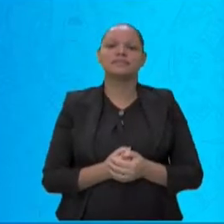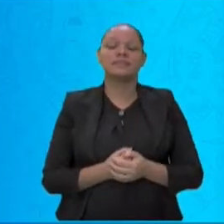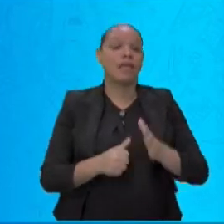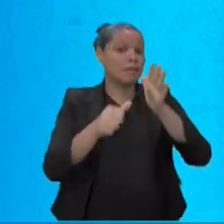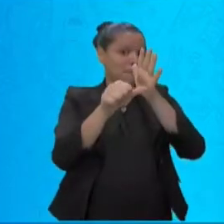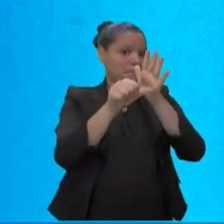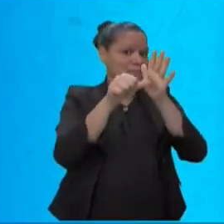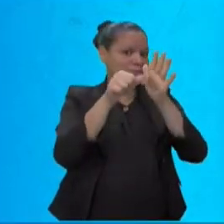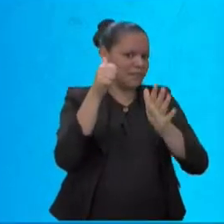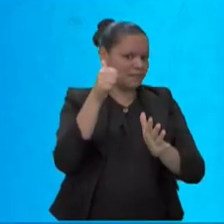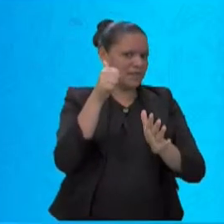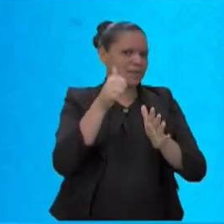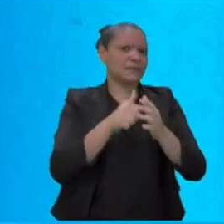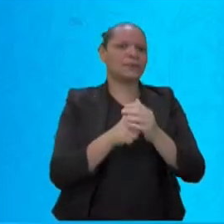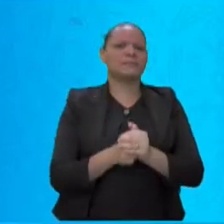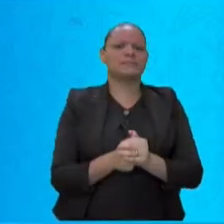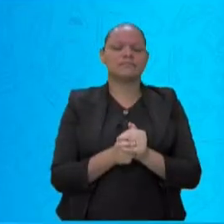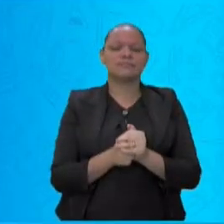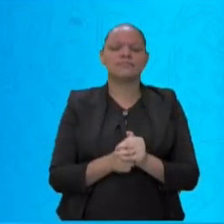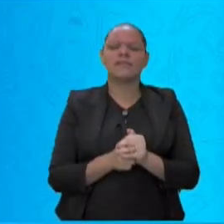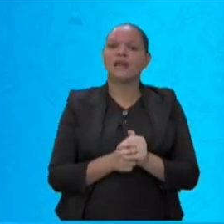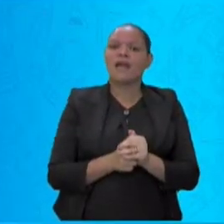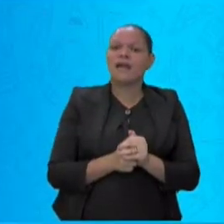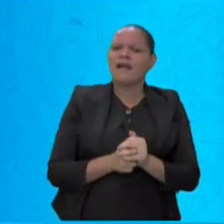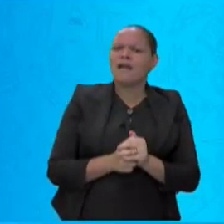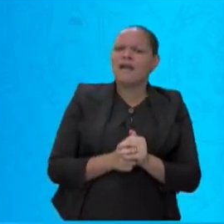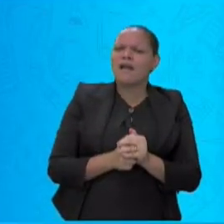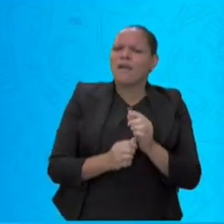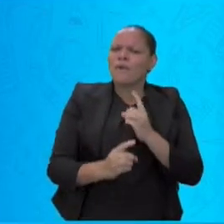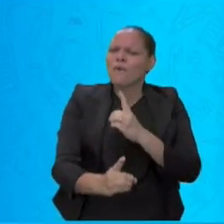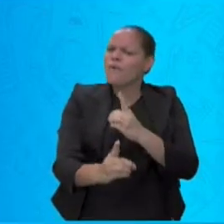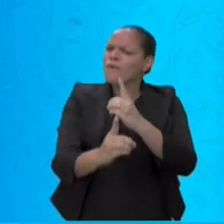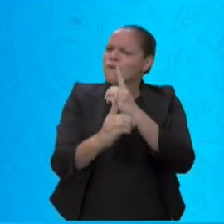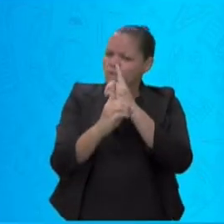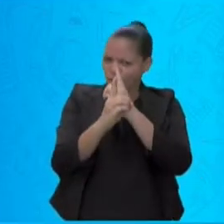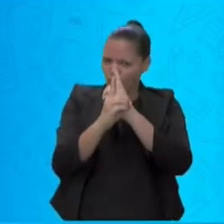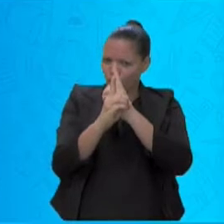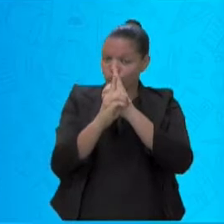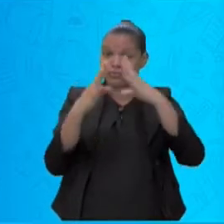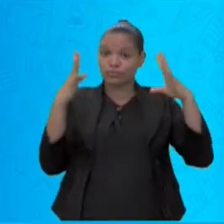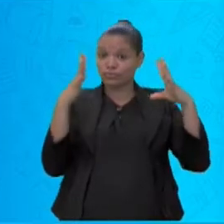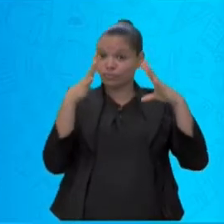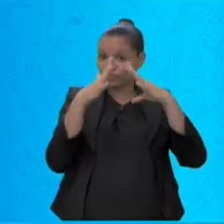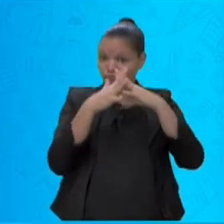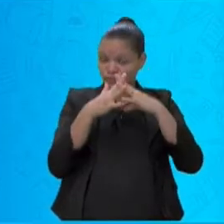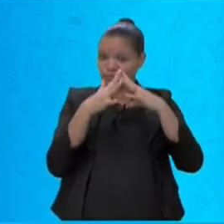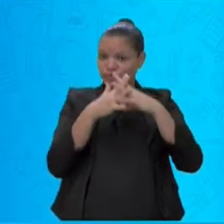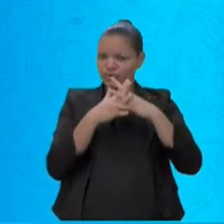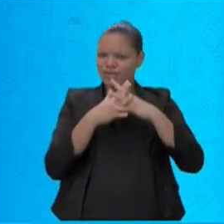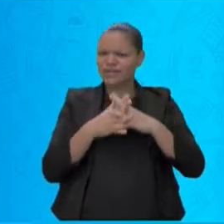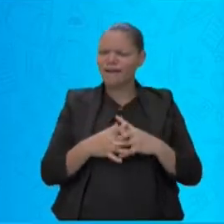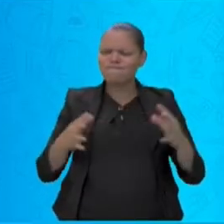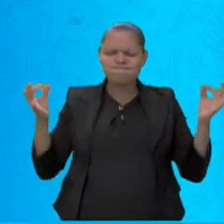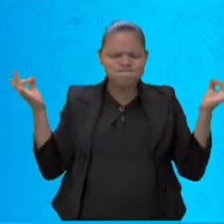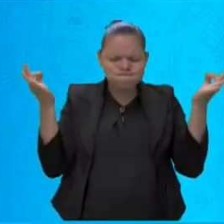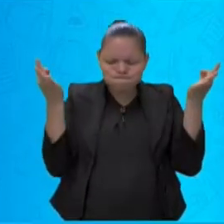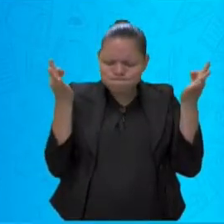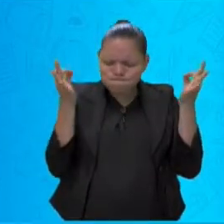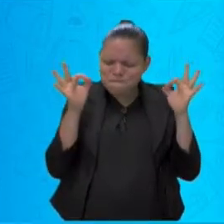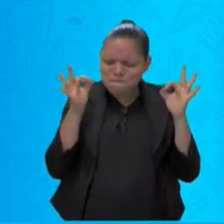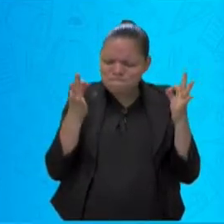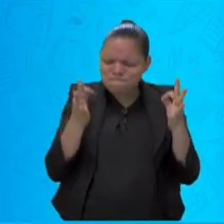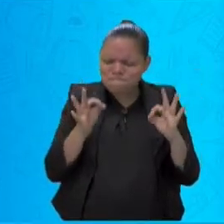consonantal perfeito. Hum, será o que é isso, gente? Vamos notar aqui. É